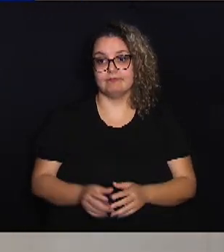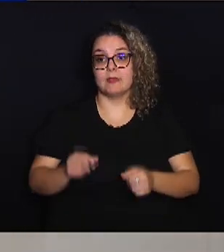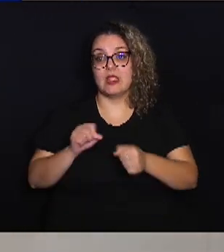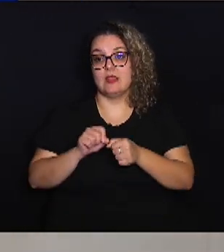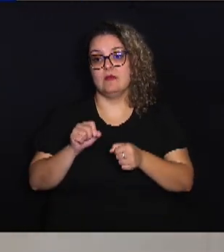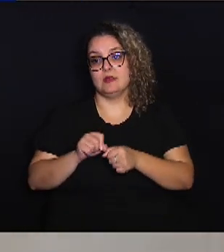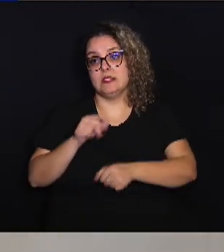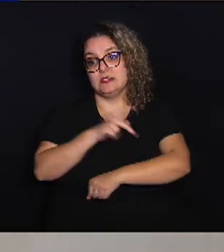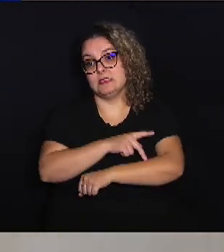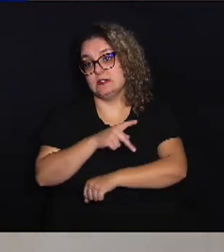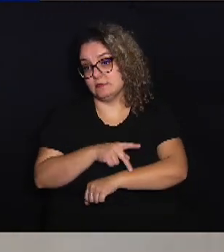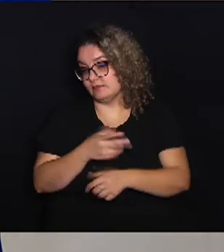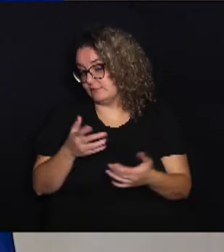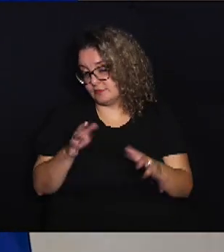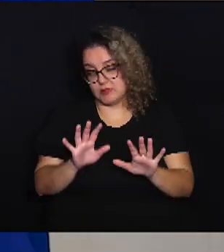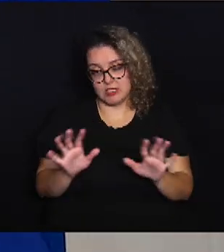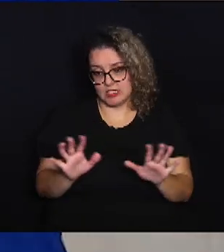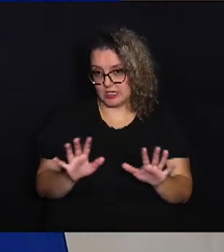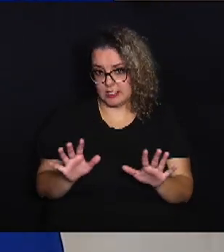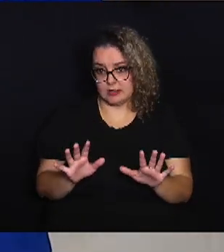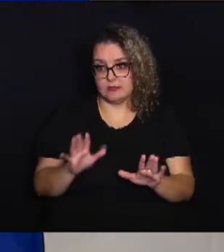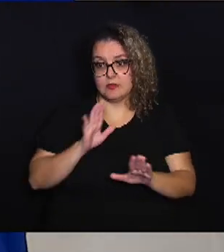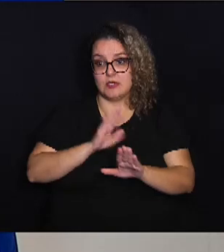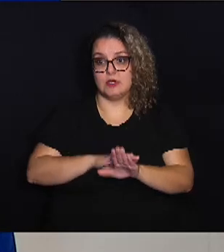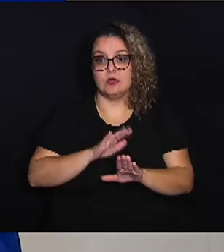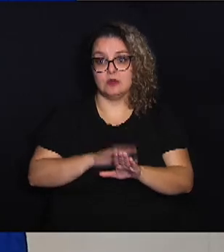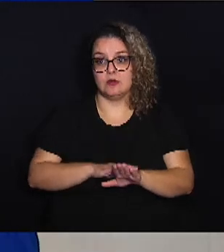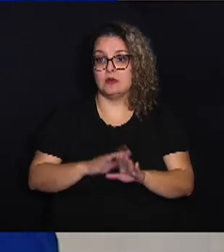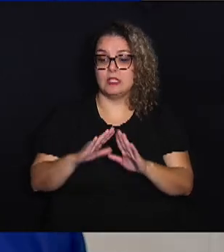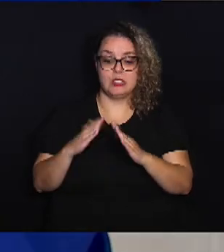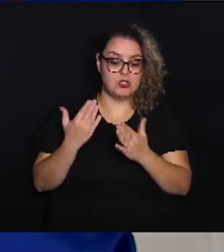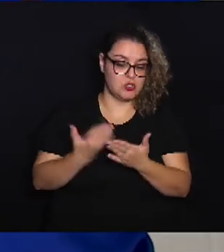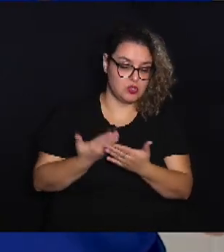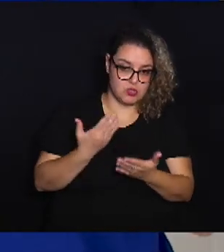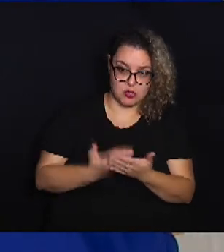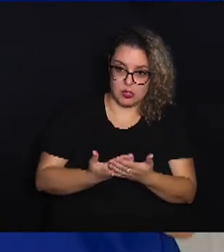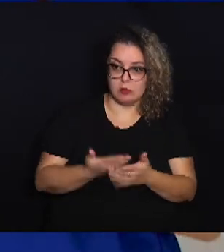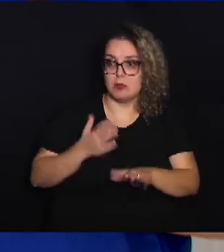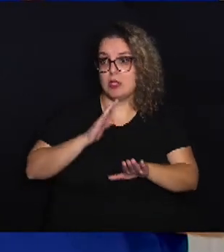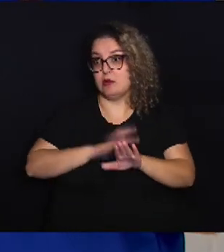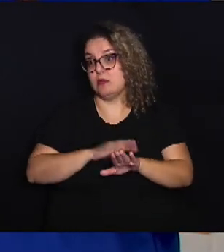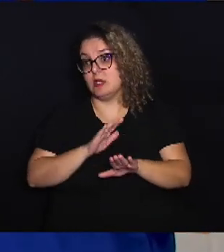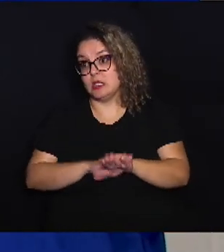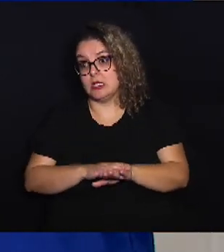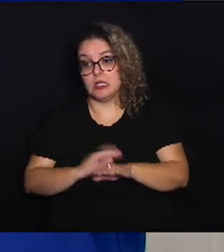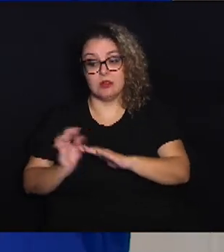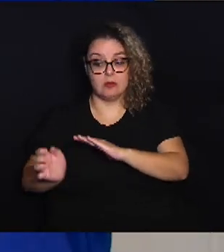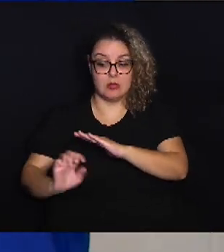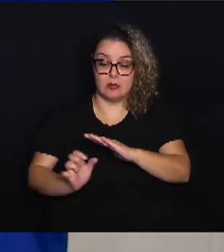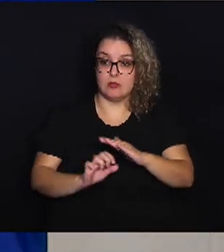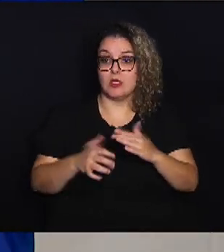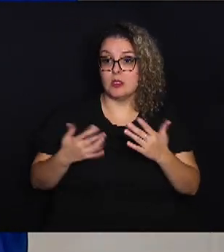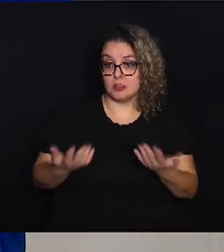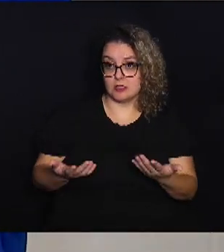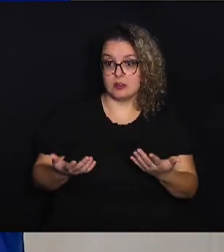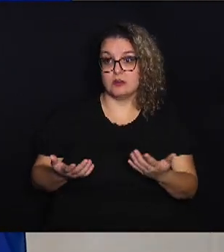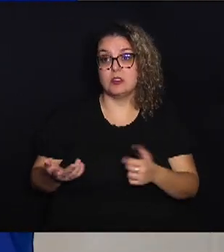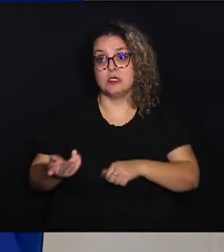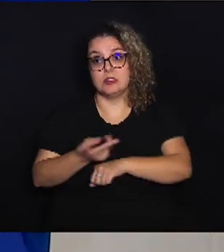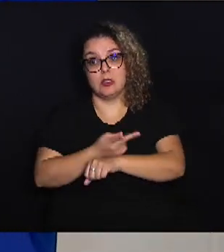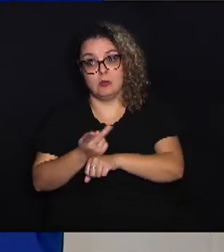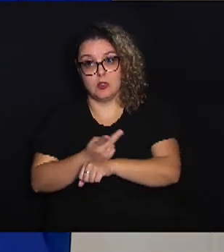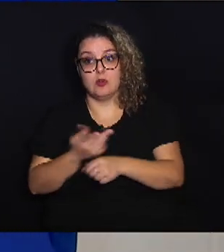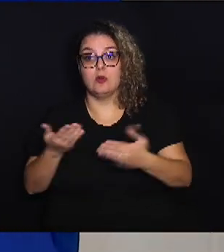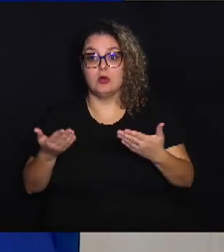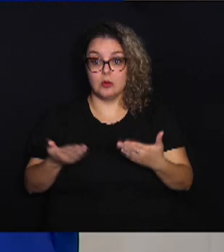pedagogia para atuar em escolas, para atuar em empresas. Então, a busca hoje,